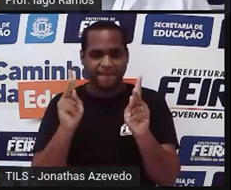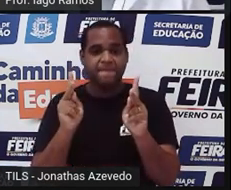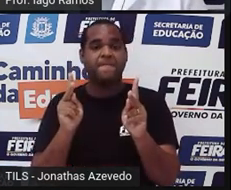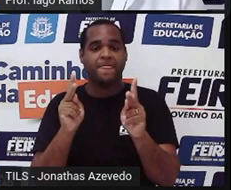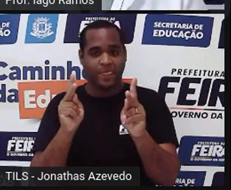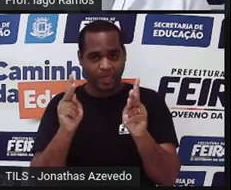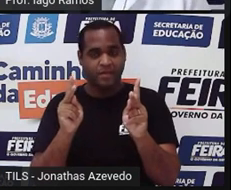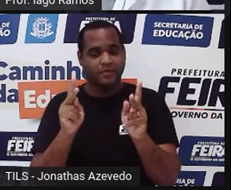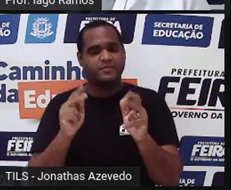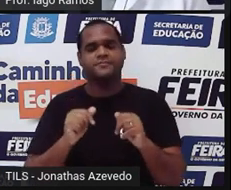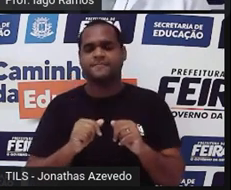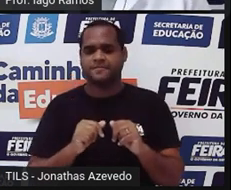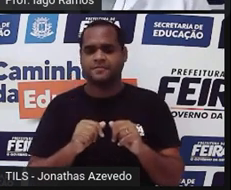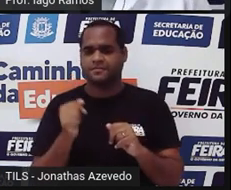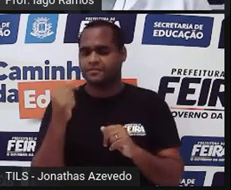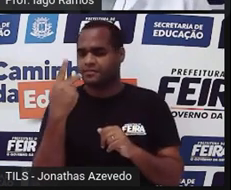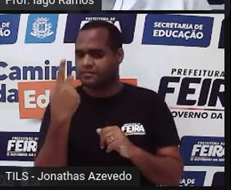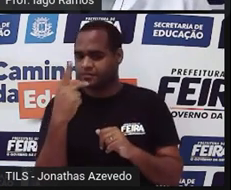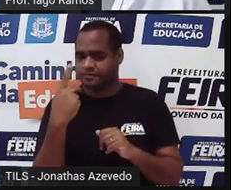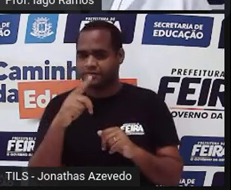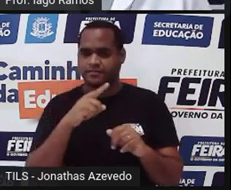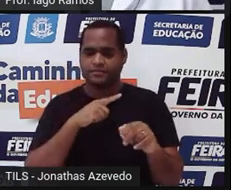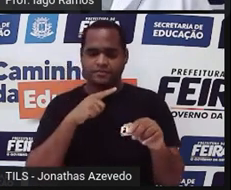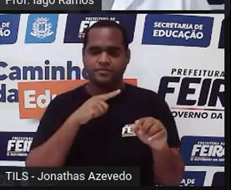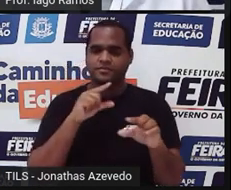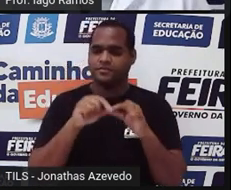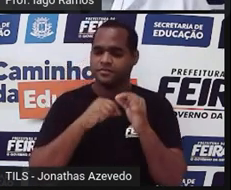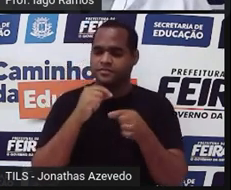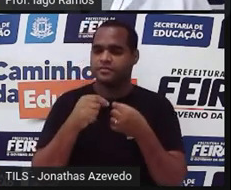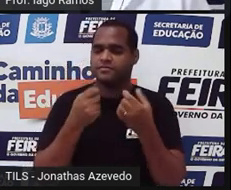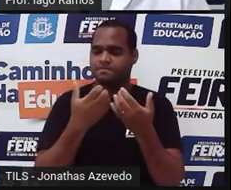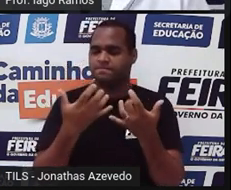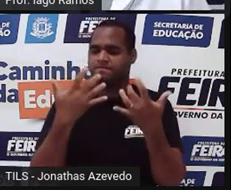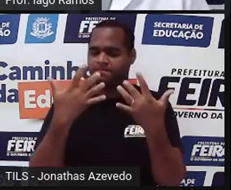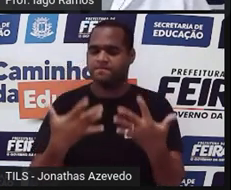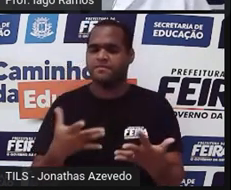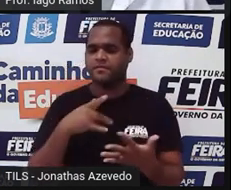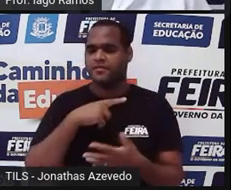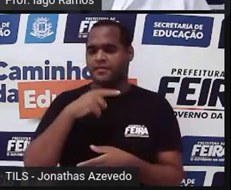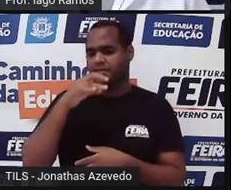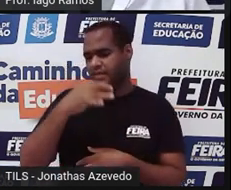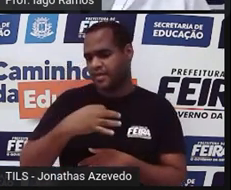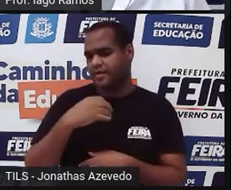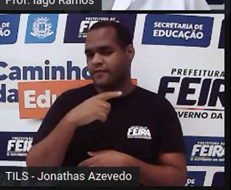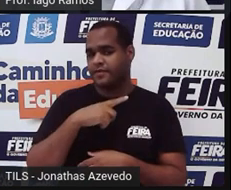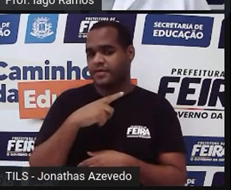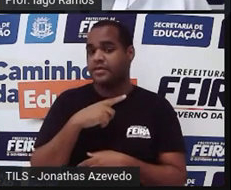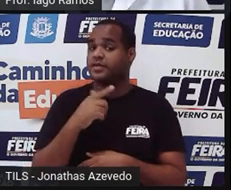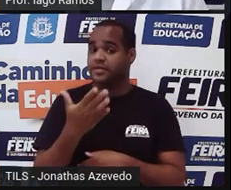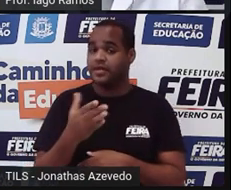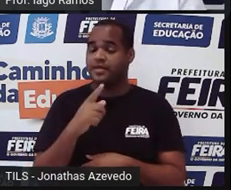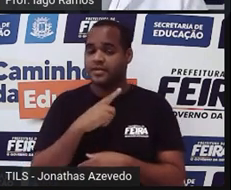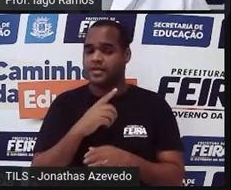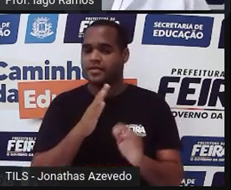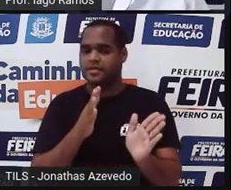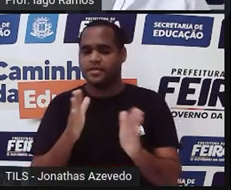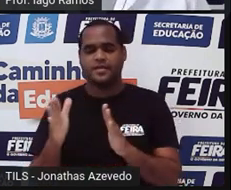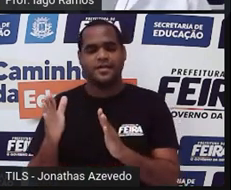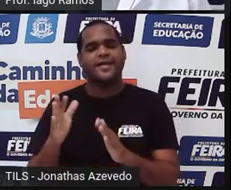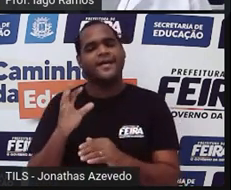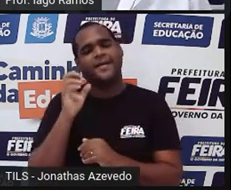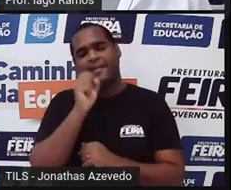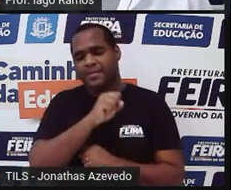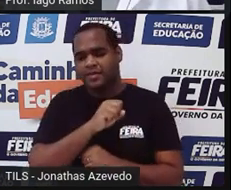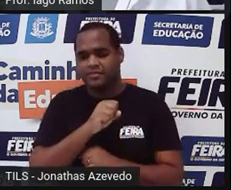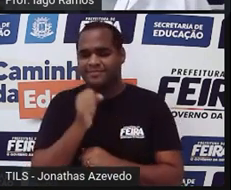Mas, enquanto você já tá fazendo, e com certeza é bem possível que você já tenha feito, porque é uma construção bem